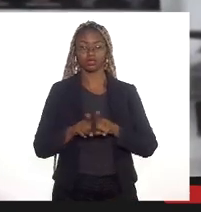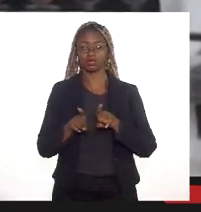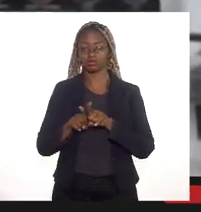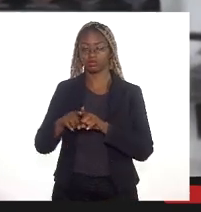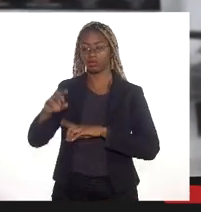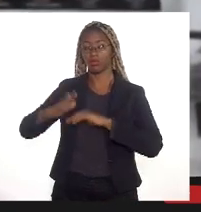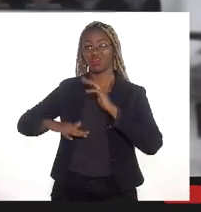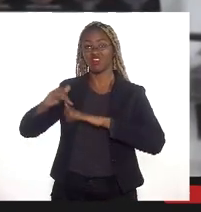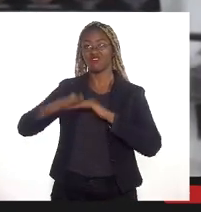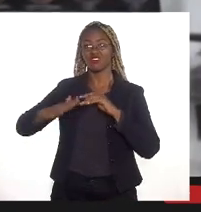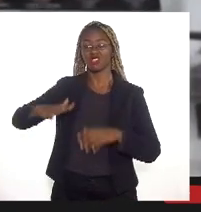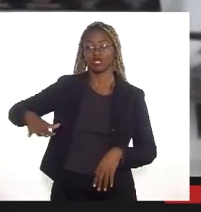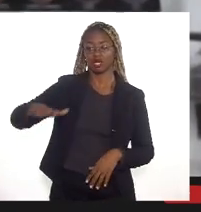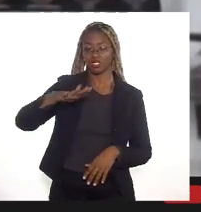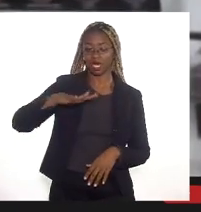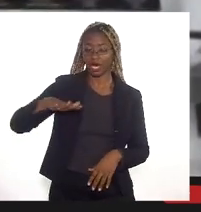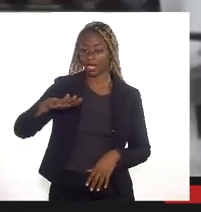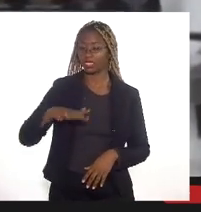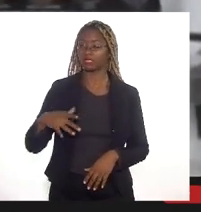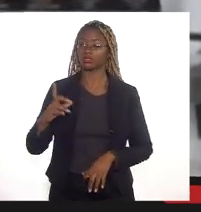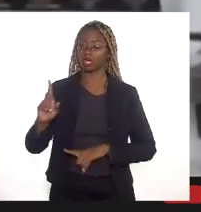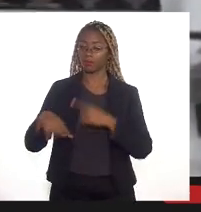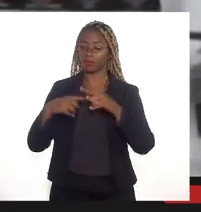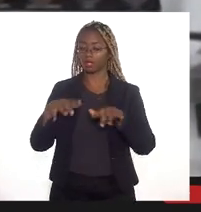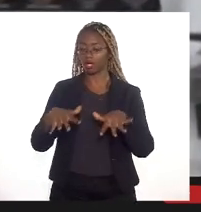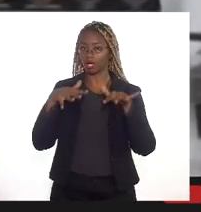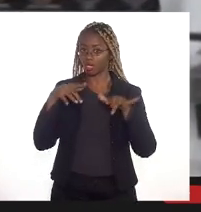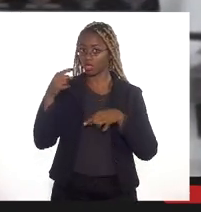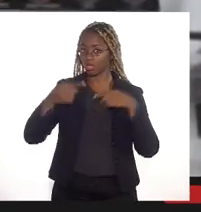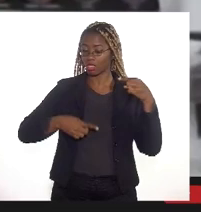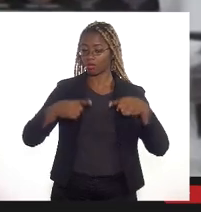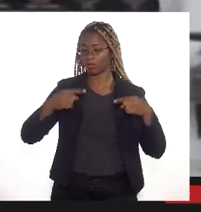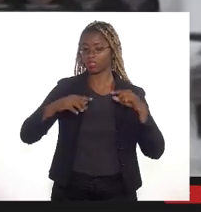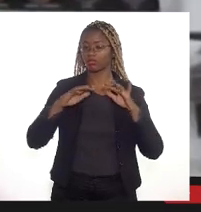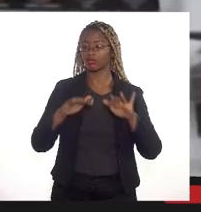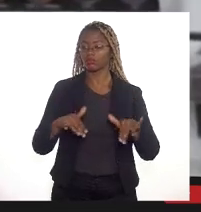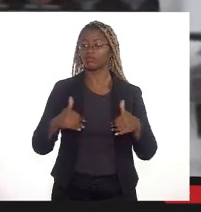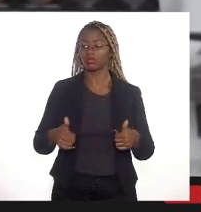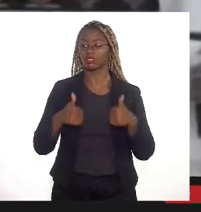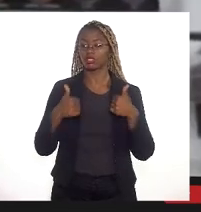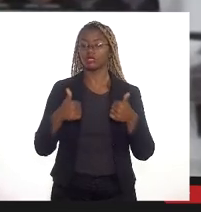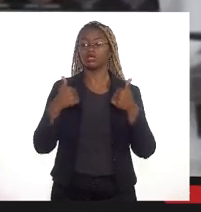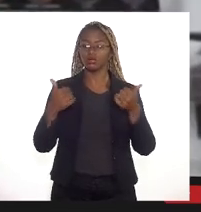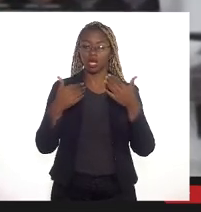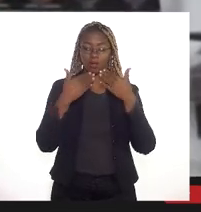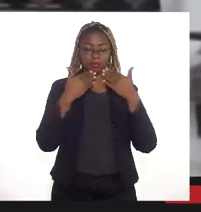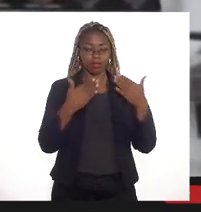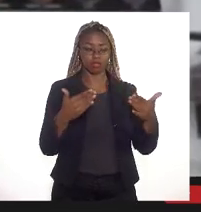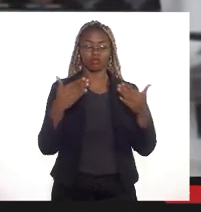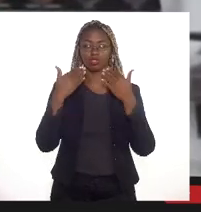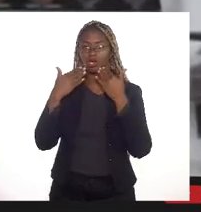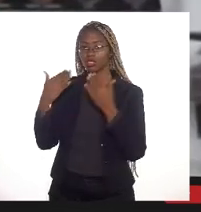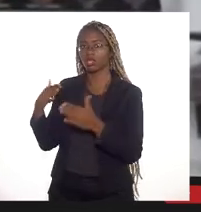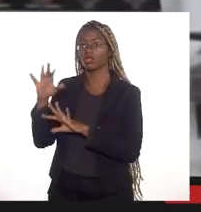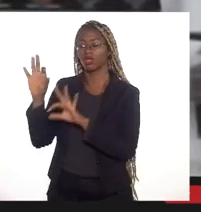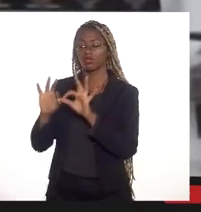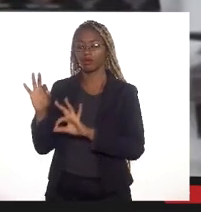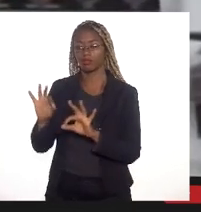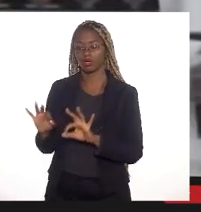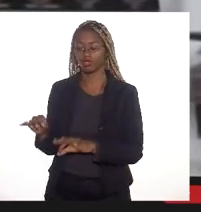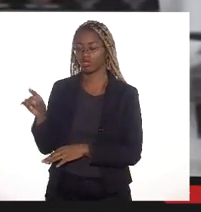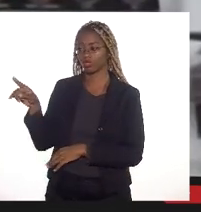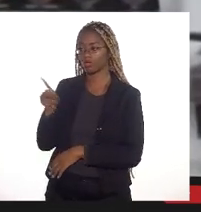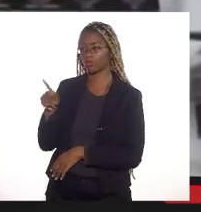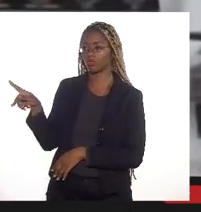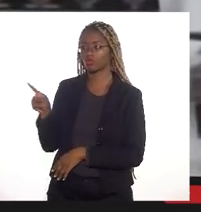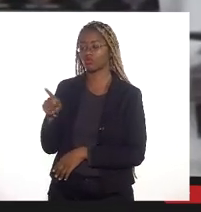então na próxima audiência ficará melhor apresentado esse projeto pelo professor